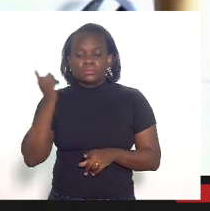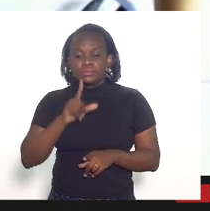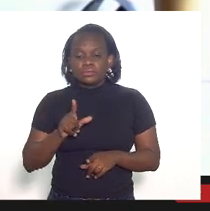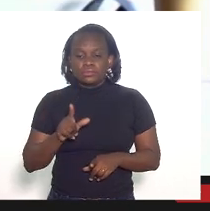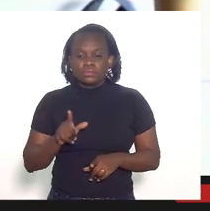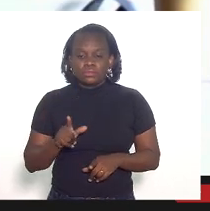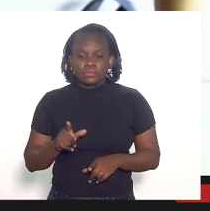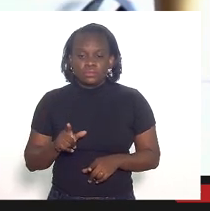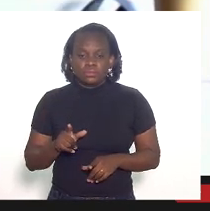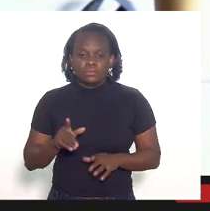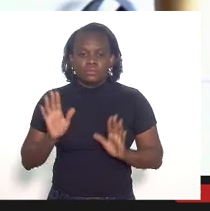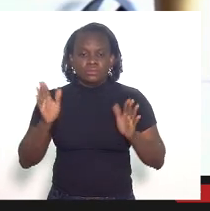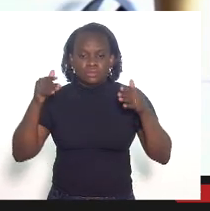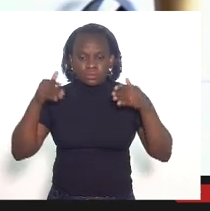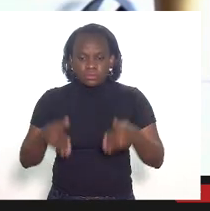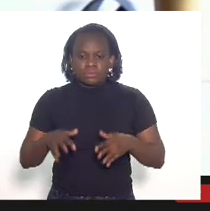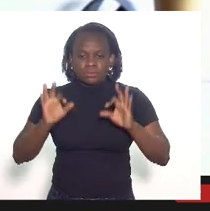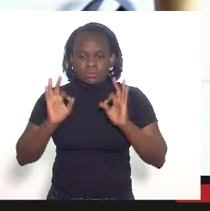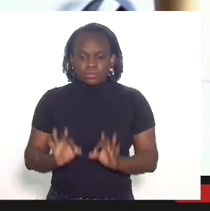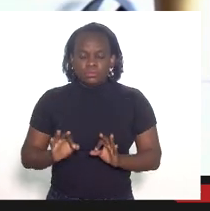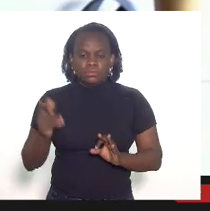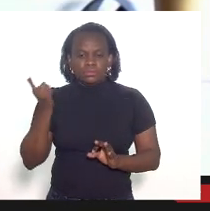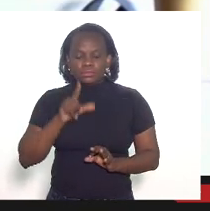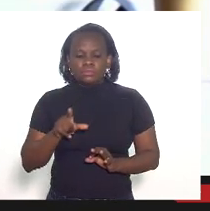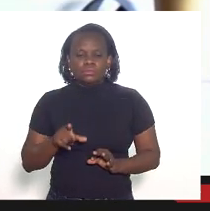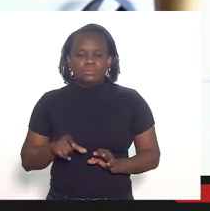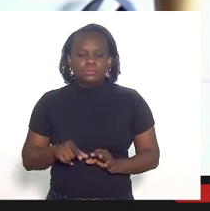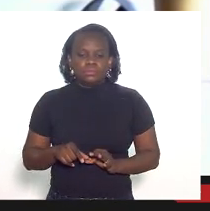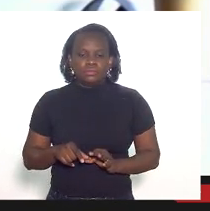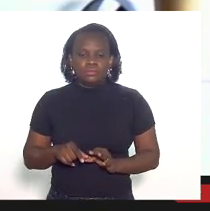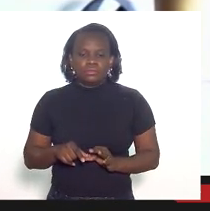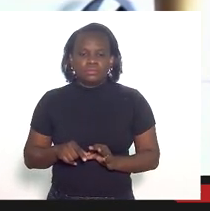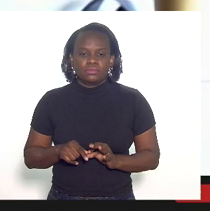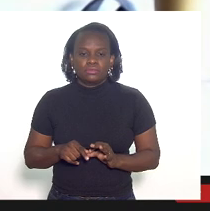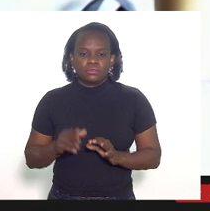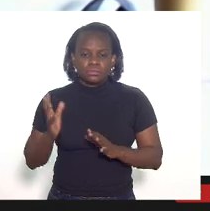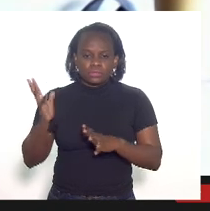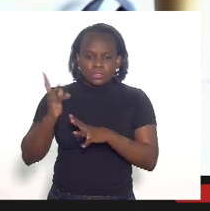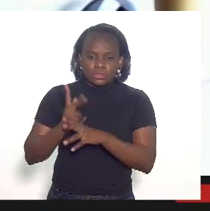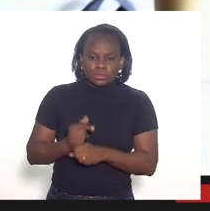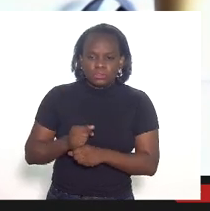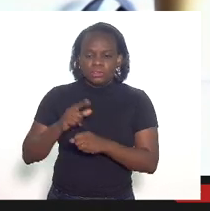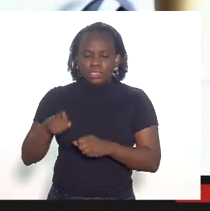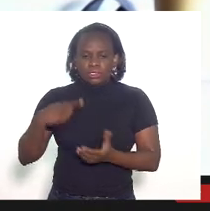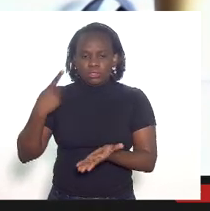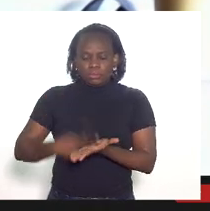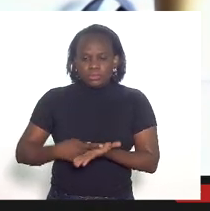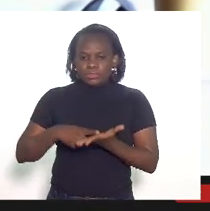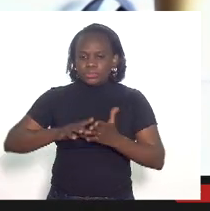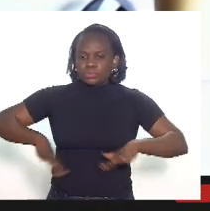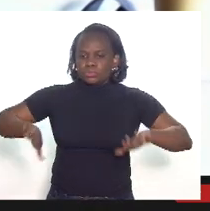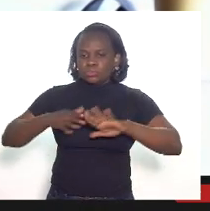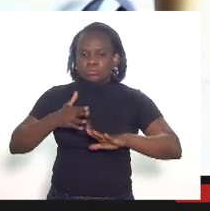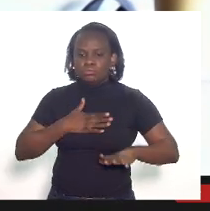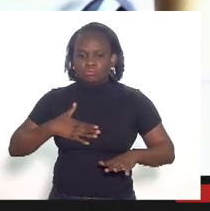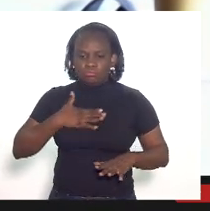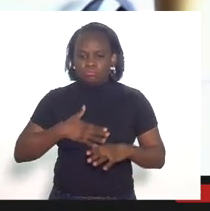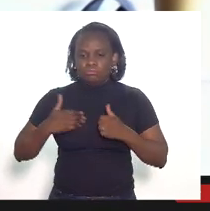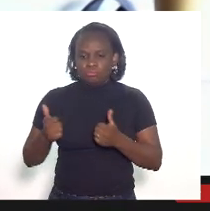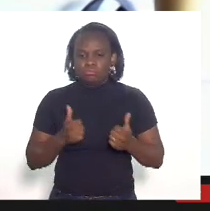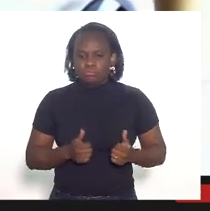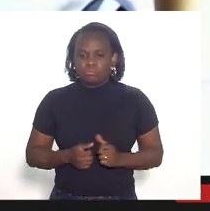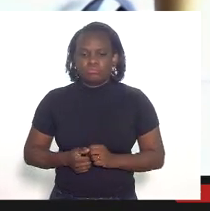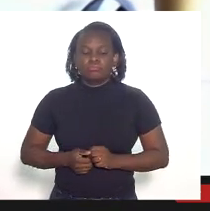ao arcabouço que vamos chegar de um convênio que seja satisfatório para todos nós